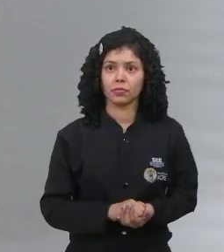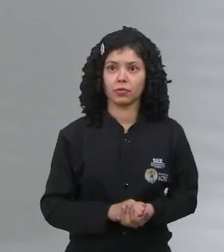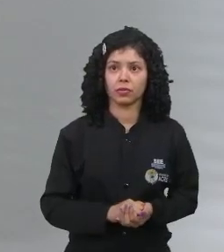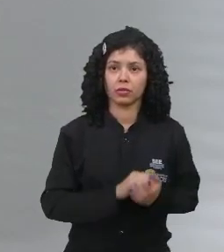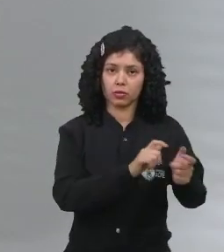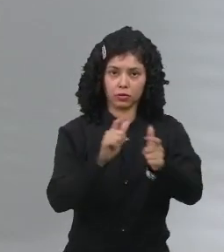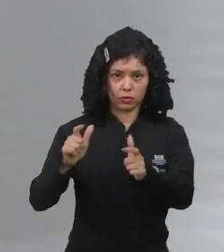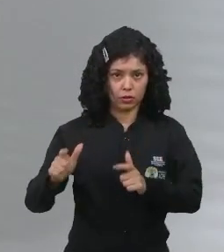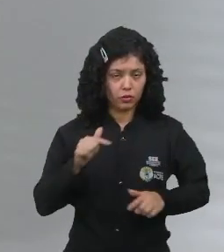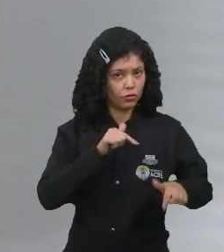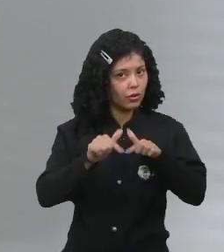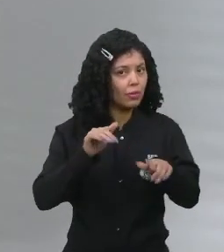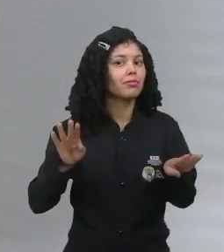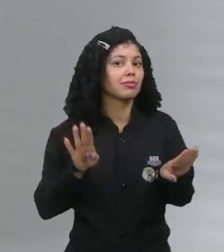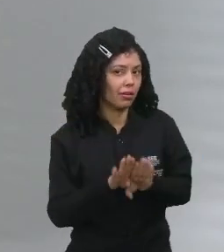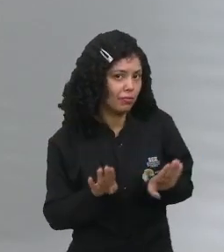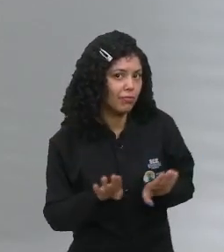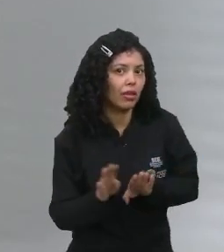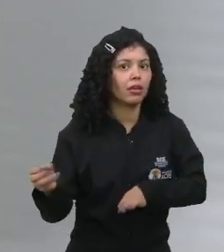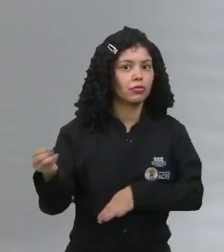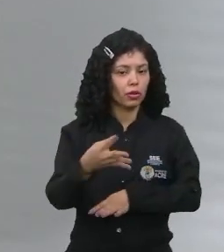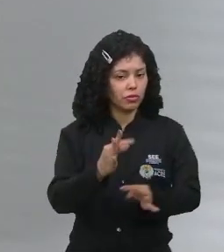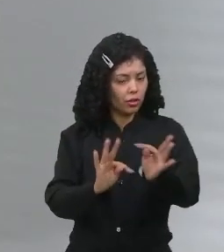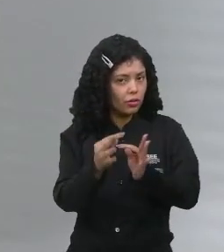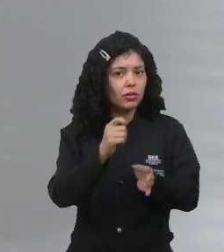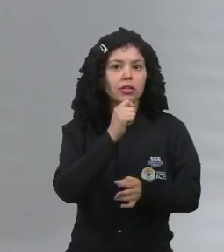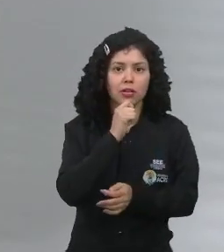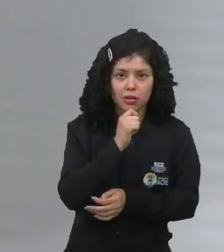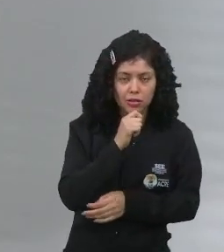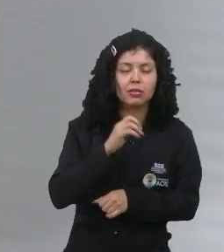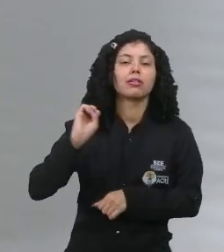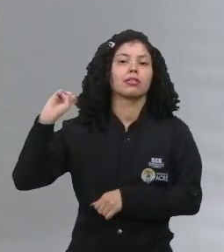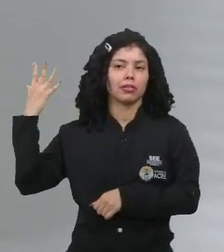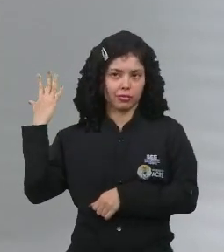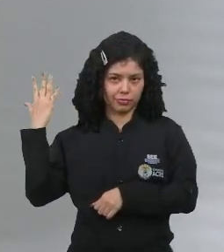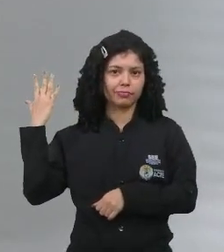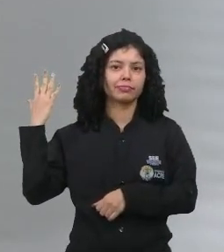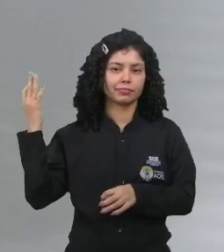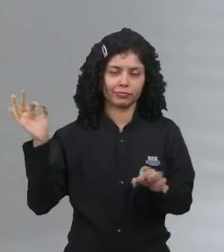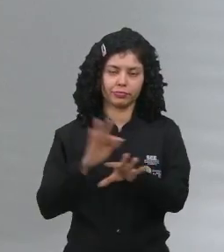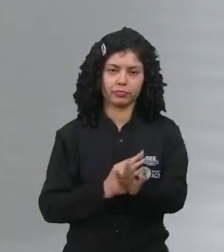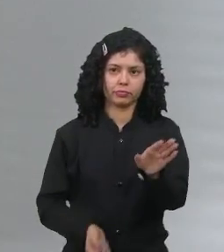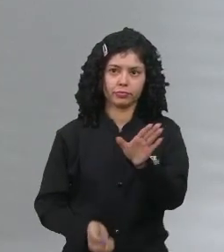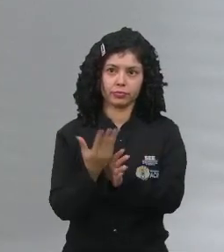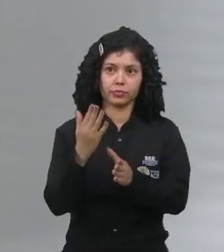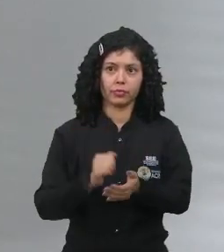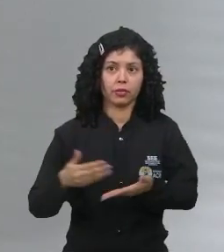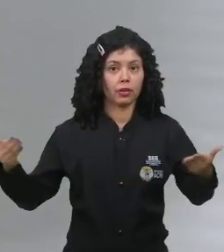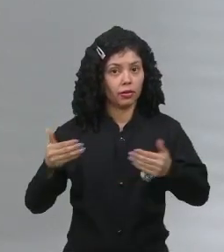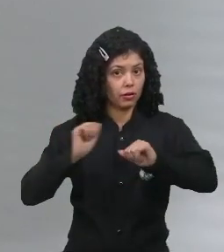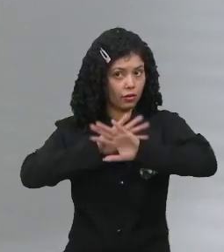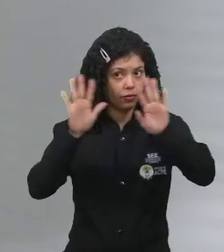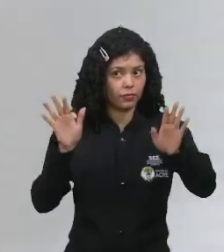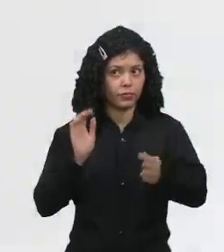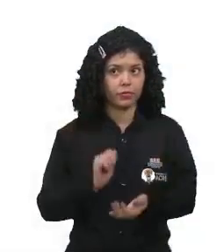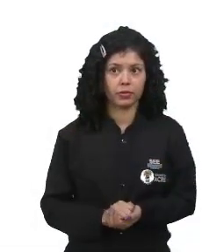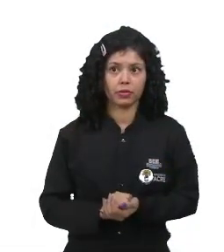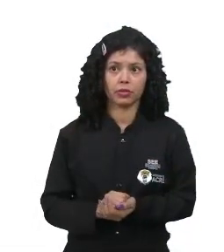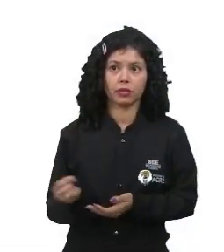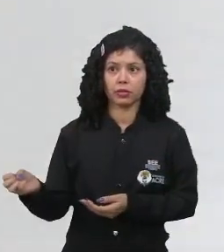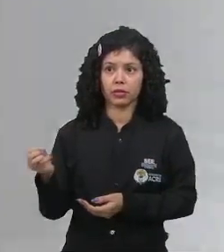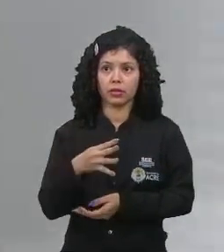ambientes de trabalho, as inovações tecnológicas, elas acabam existindo. Agora, claro, essas